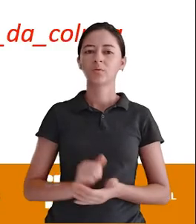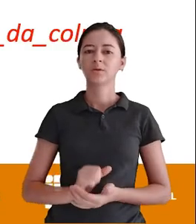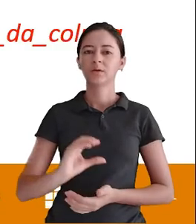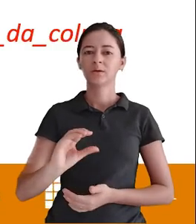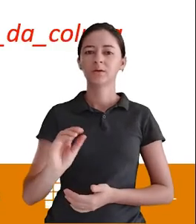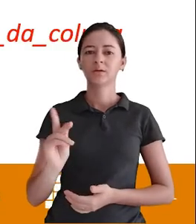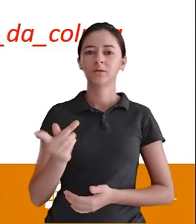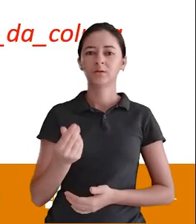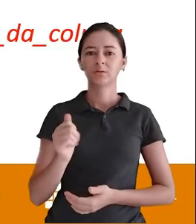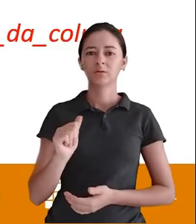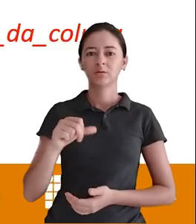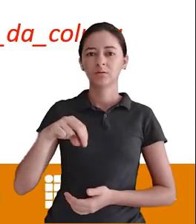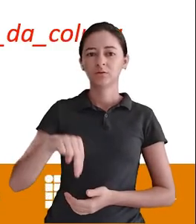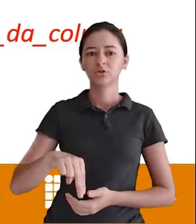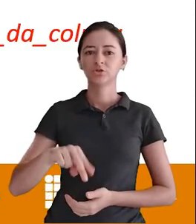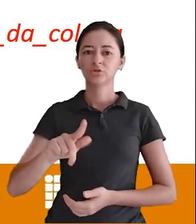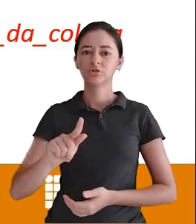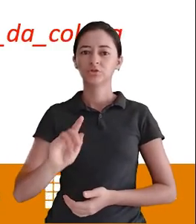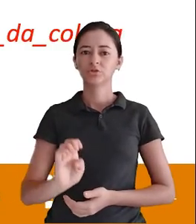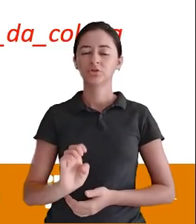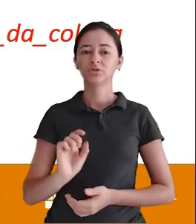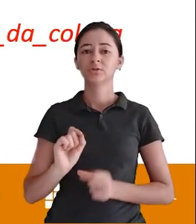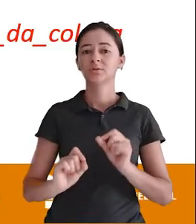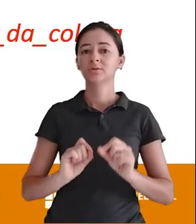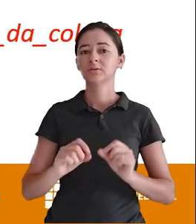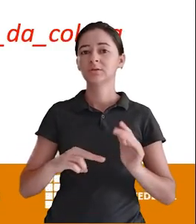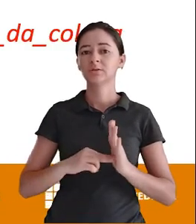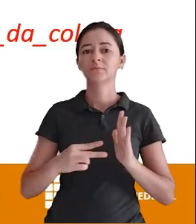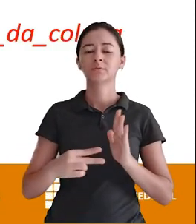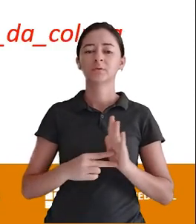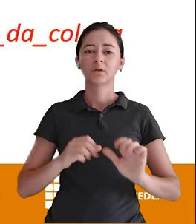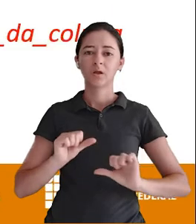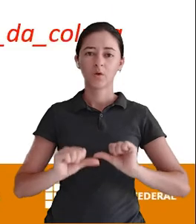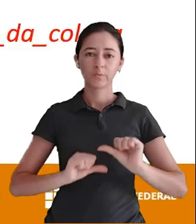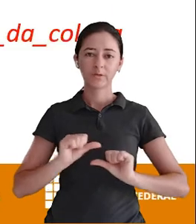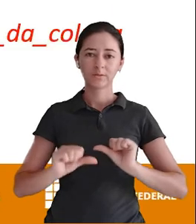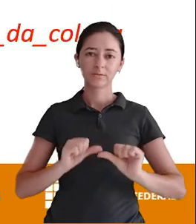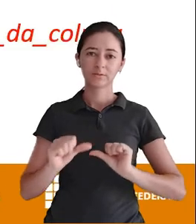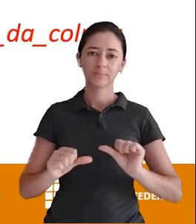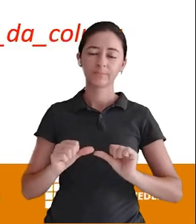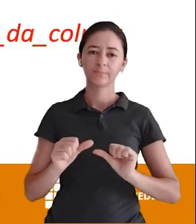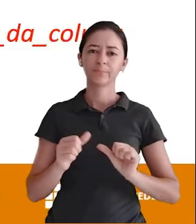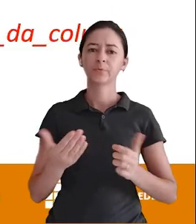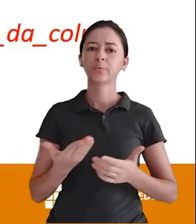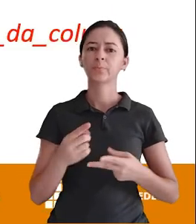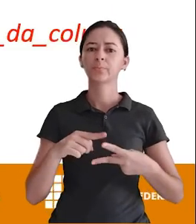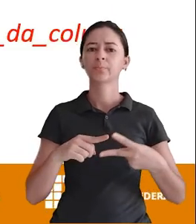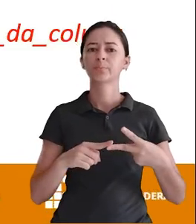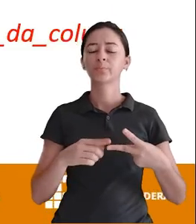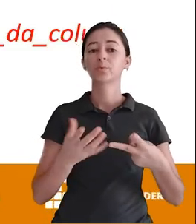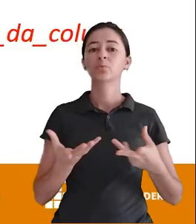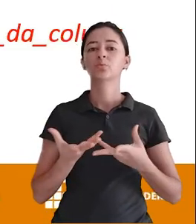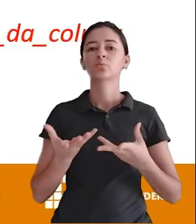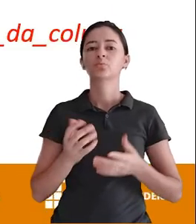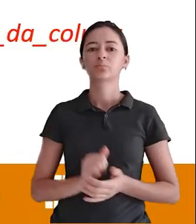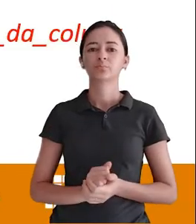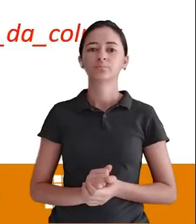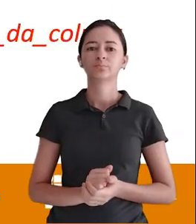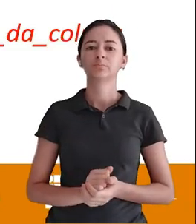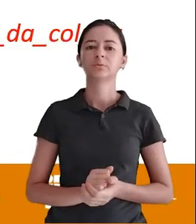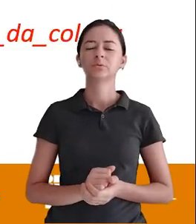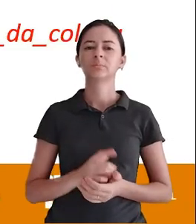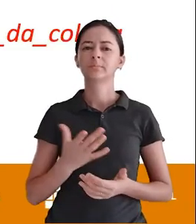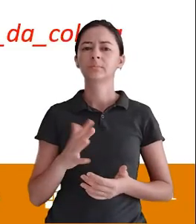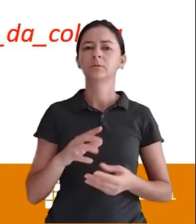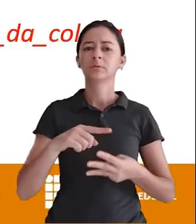Para alterar Um atributo Mas eu consigo Fazer alterações Em duas Perspectivas Eu consigo alterar Duas não Na